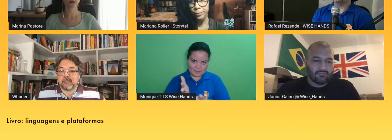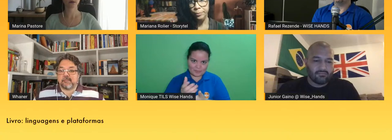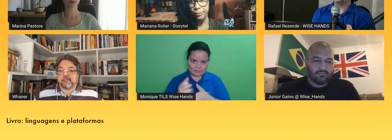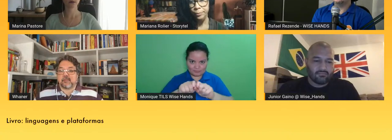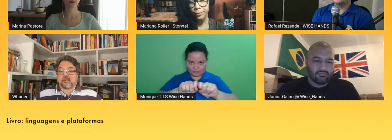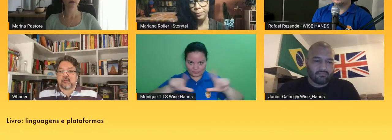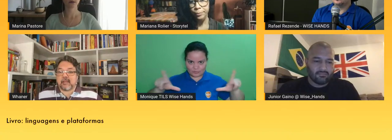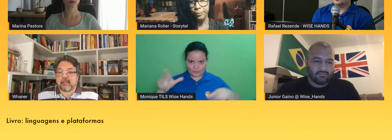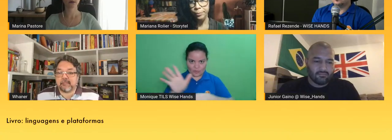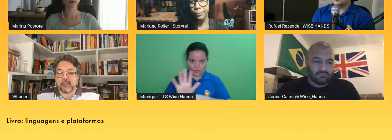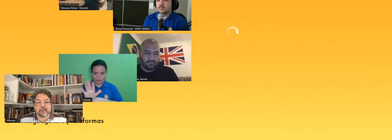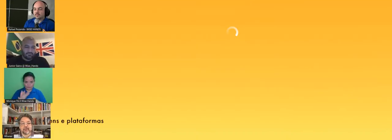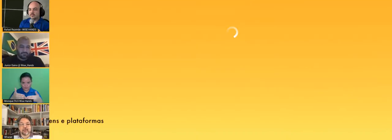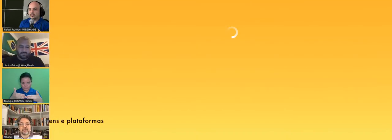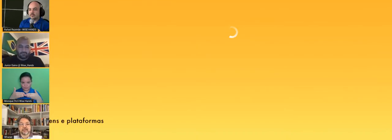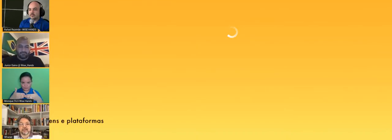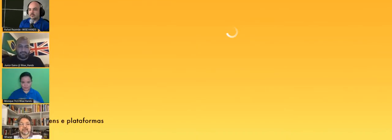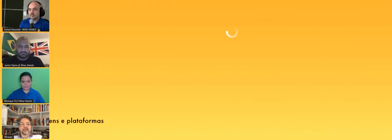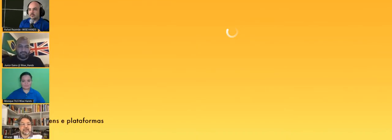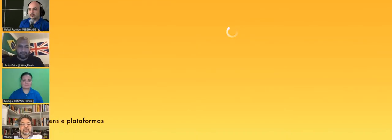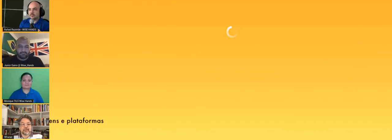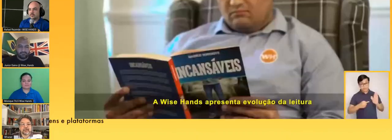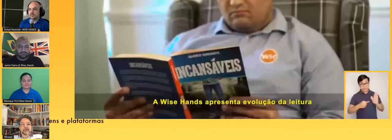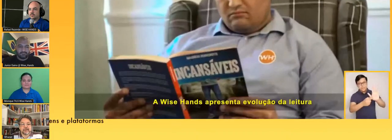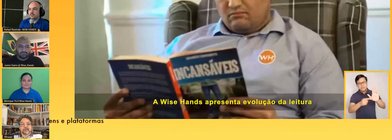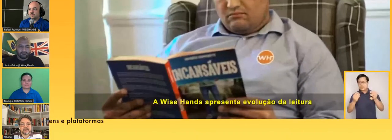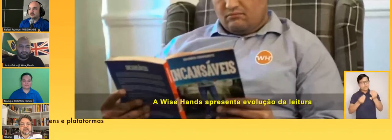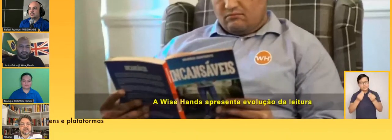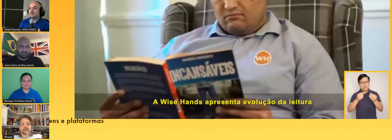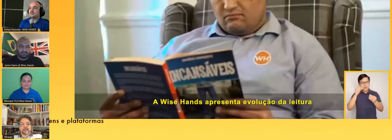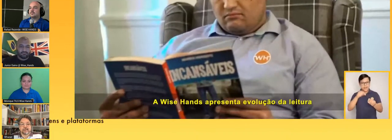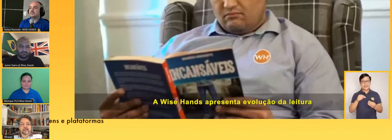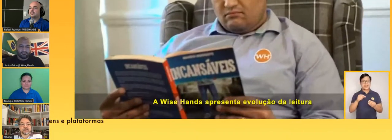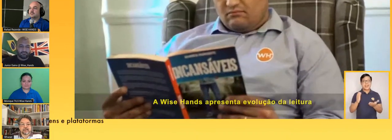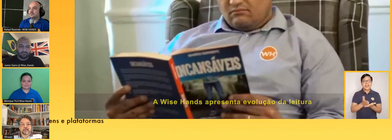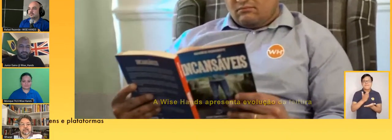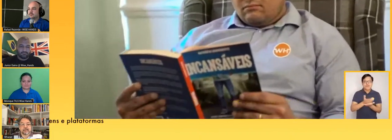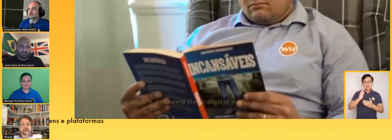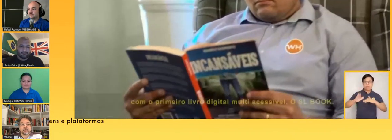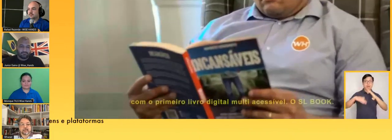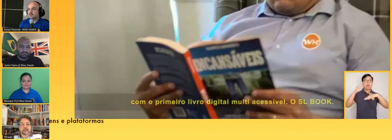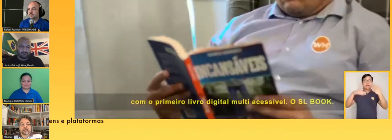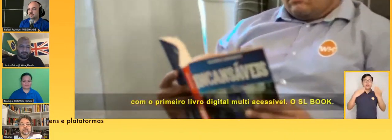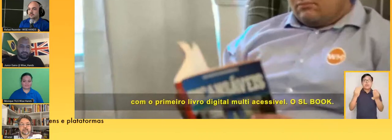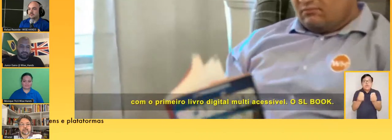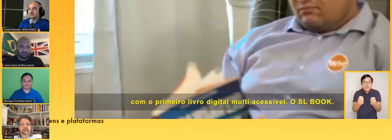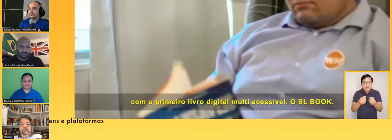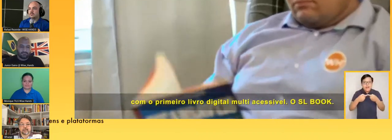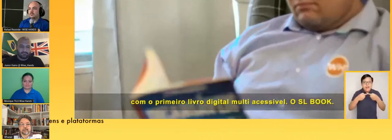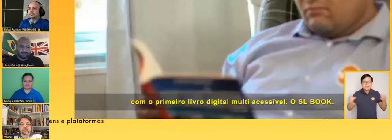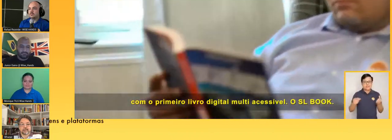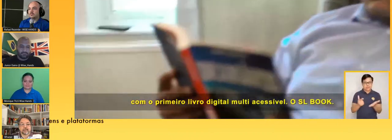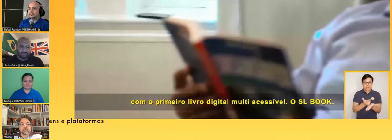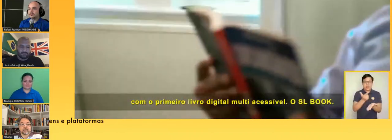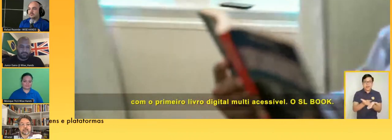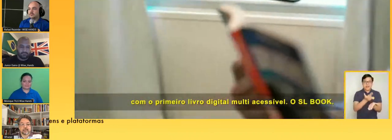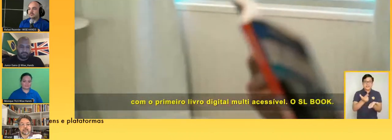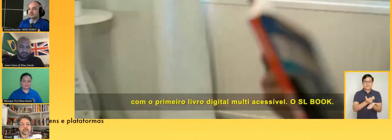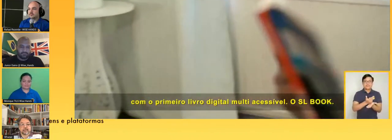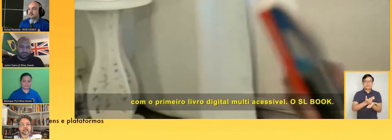você pode colocar Pedro por favor Endes apresenta a evolução da leitura com o primeiro livro digital